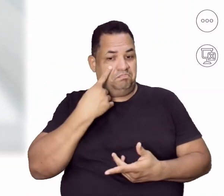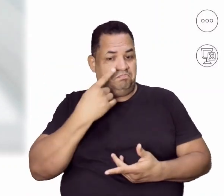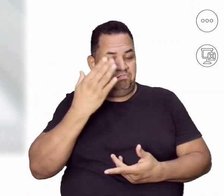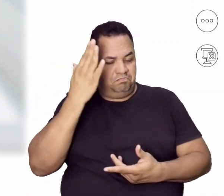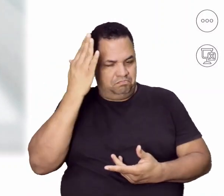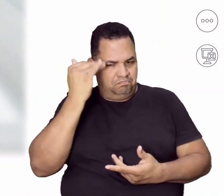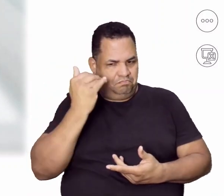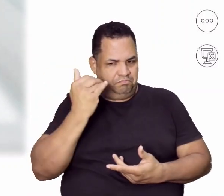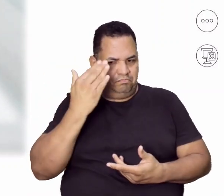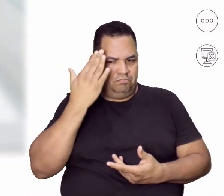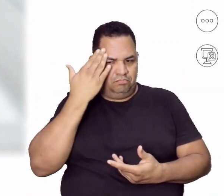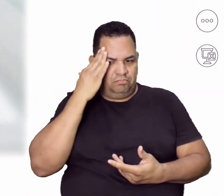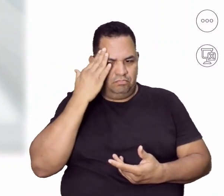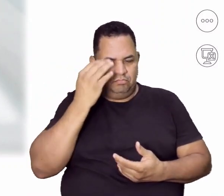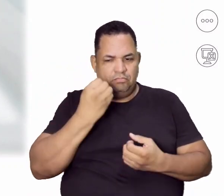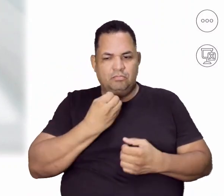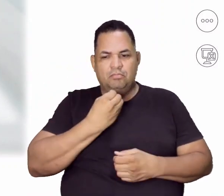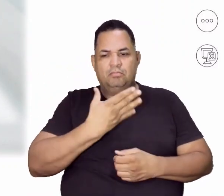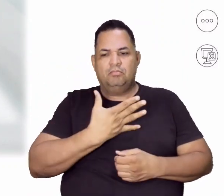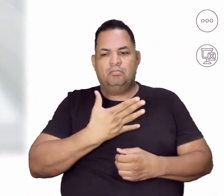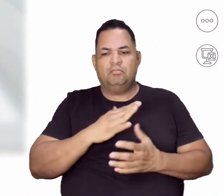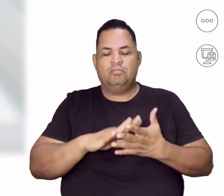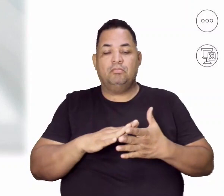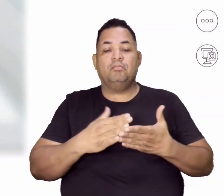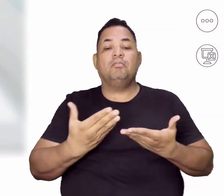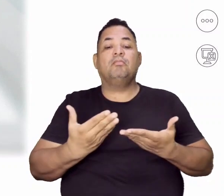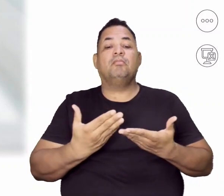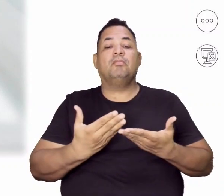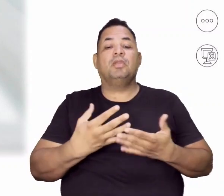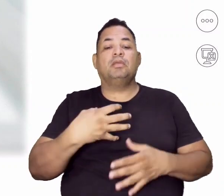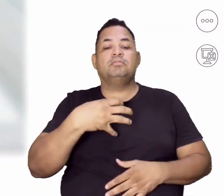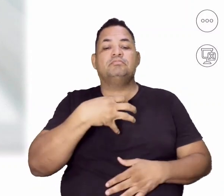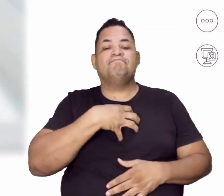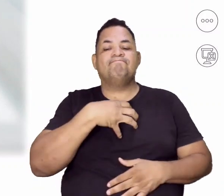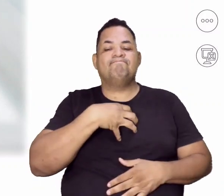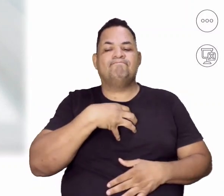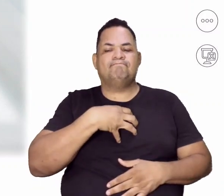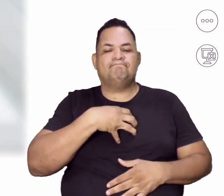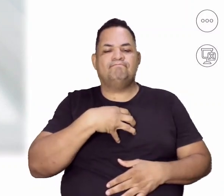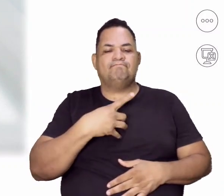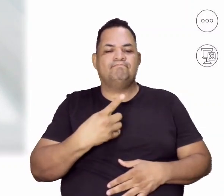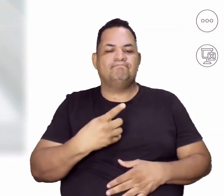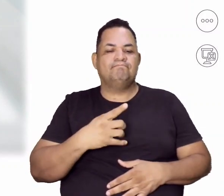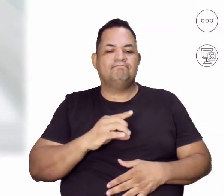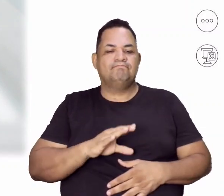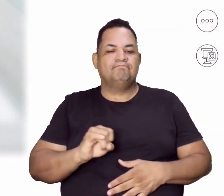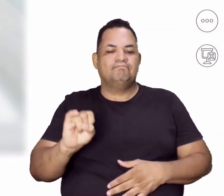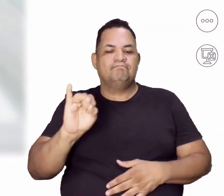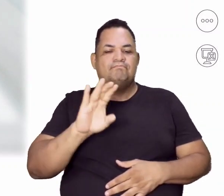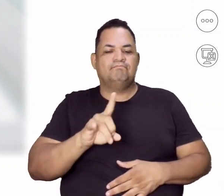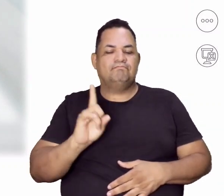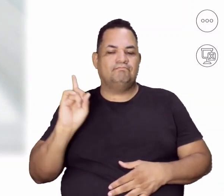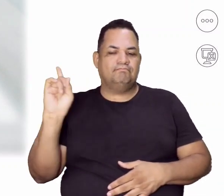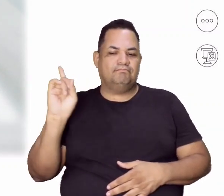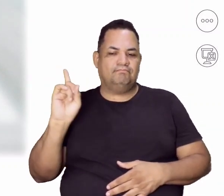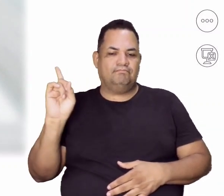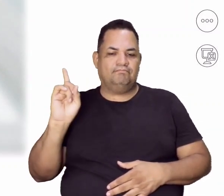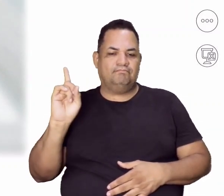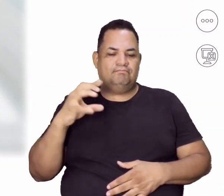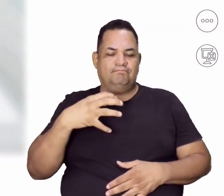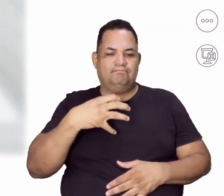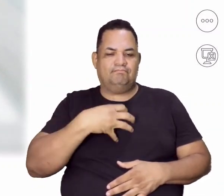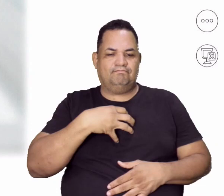temática. E aí, qual é o sentimento quando você olha aí essa imagem, esse gifzinho que eu estou apresentando para você? É um